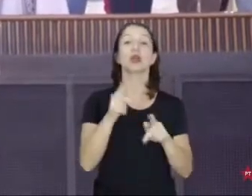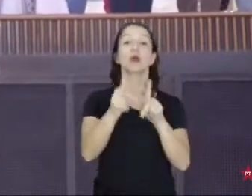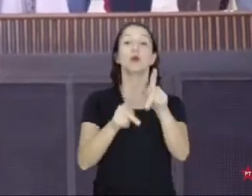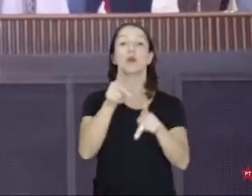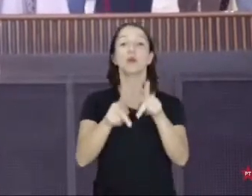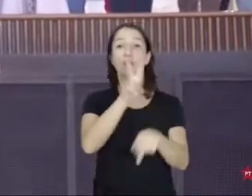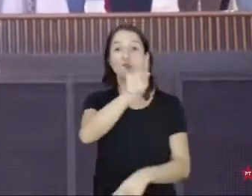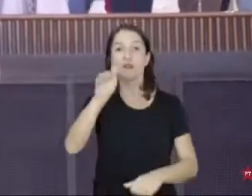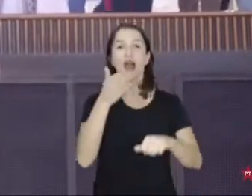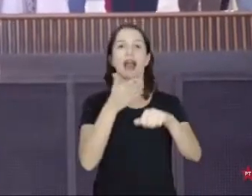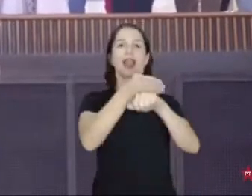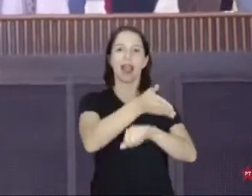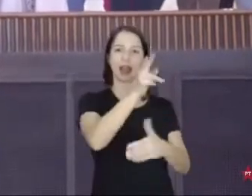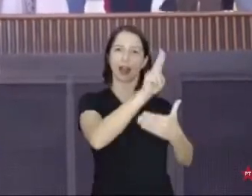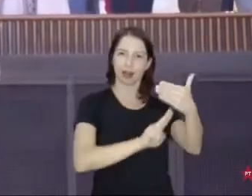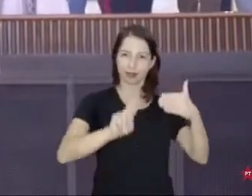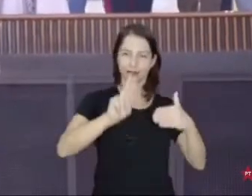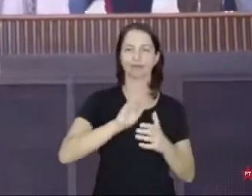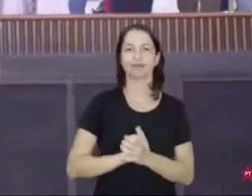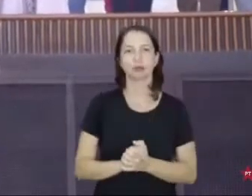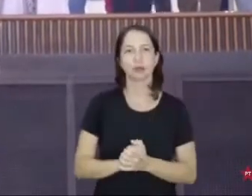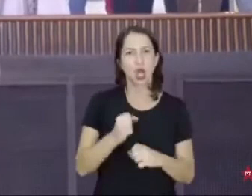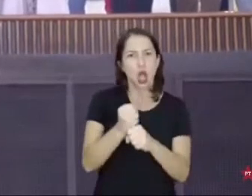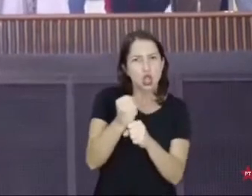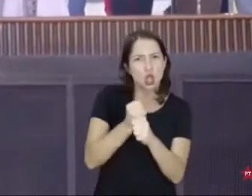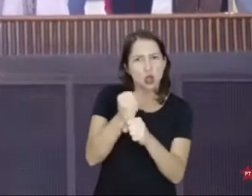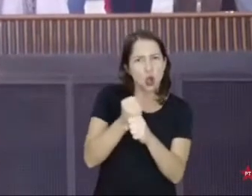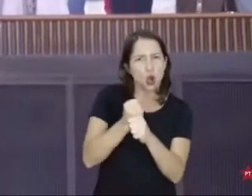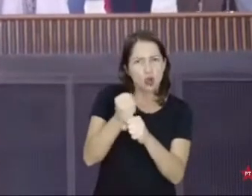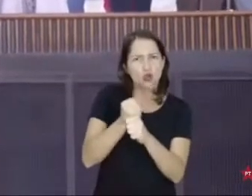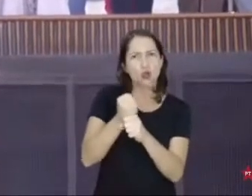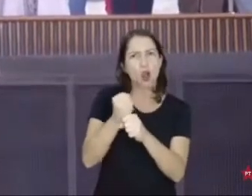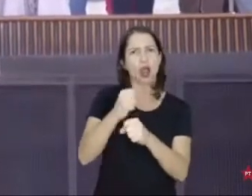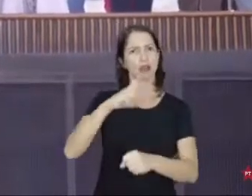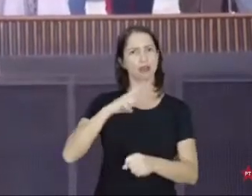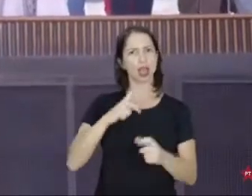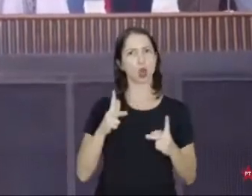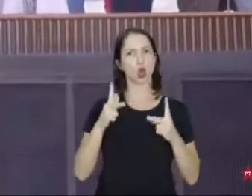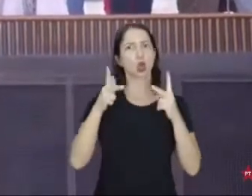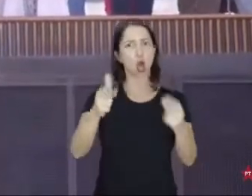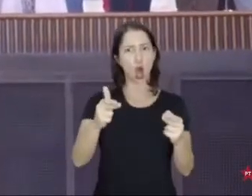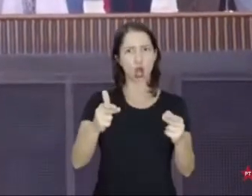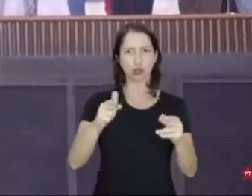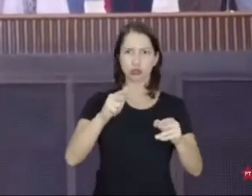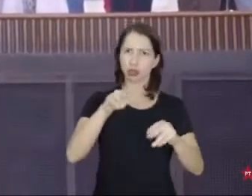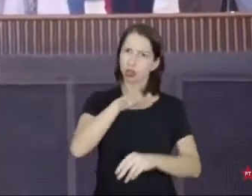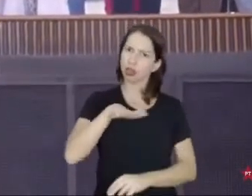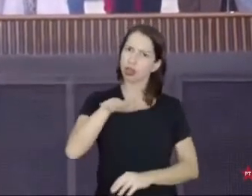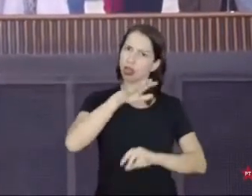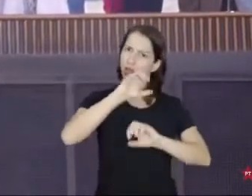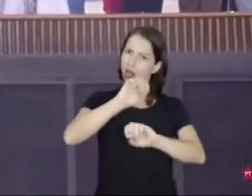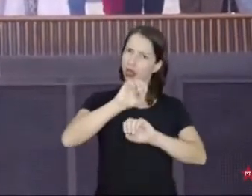dinheiro para a educação. Vocês estão lembrados que no nosso governo, nós triplicamos o orçamento da educação.